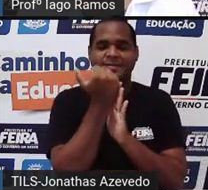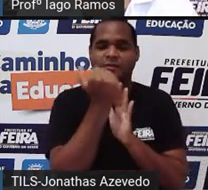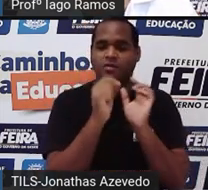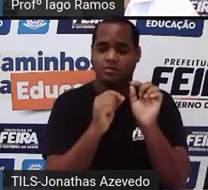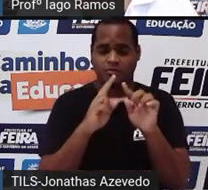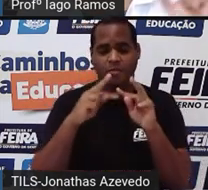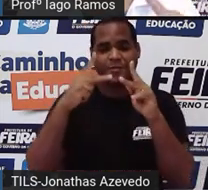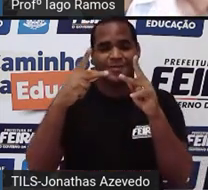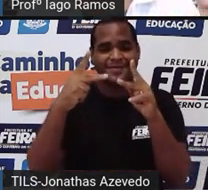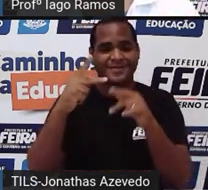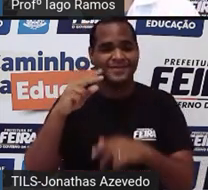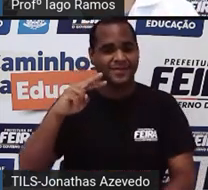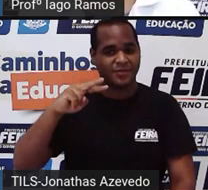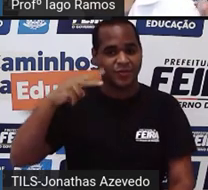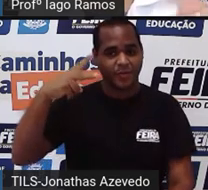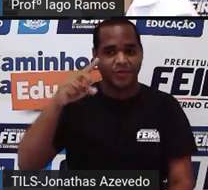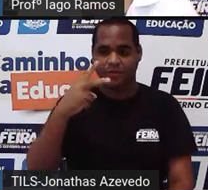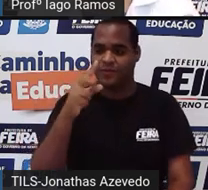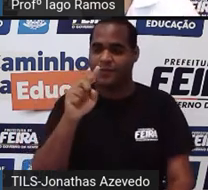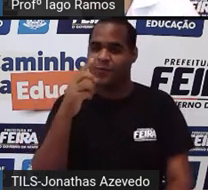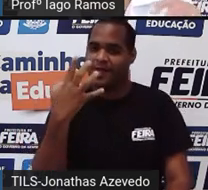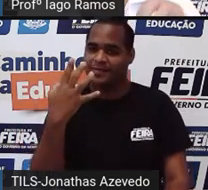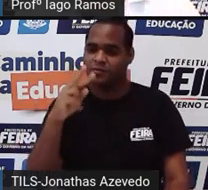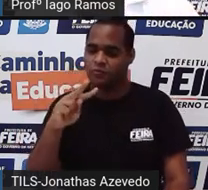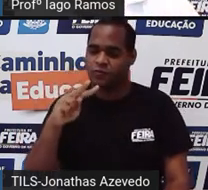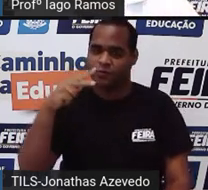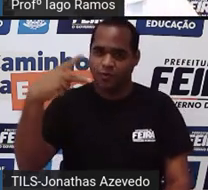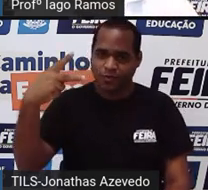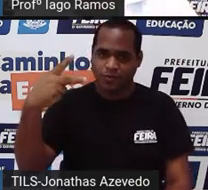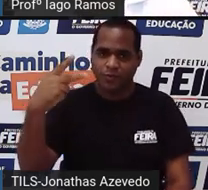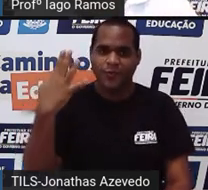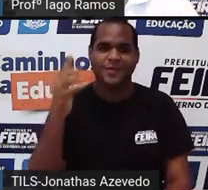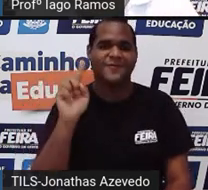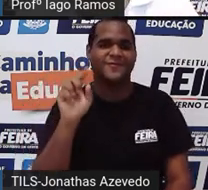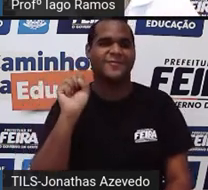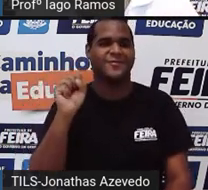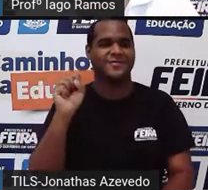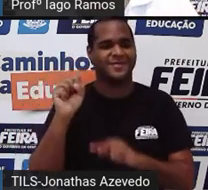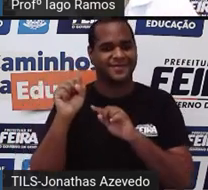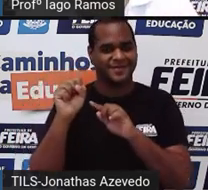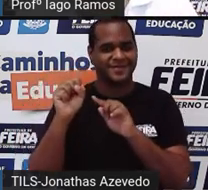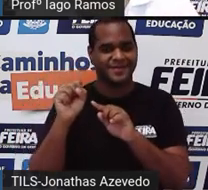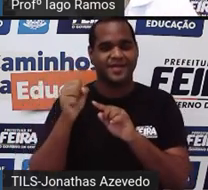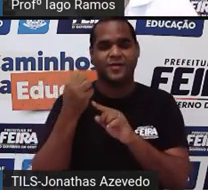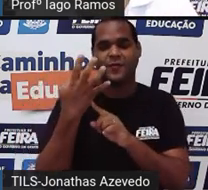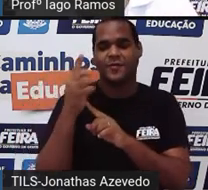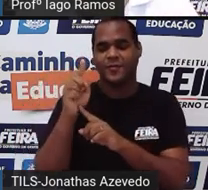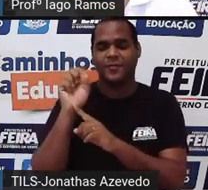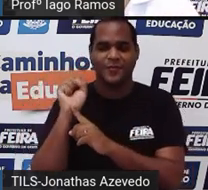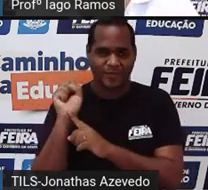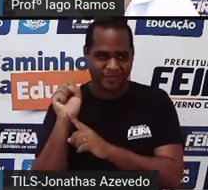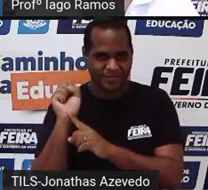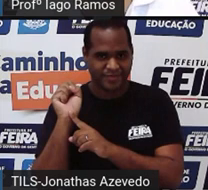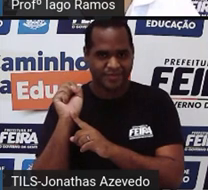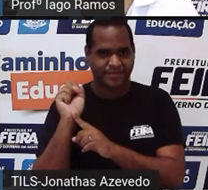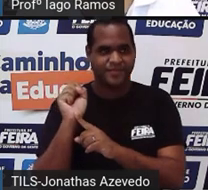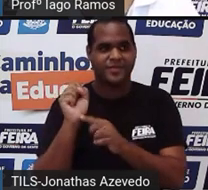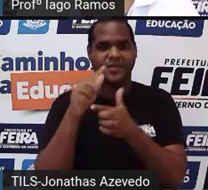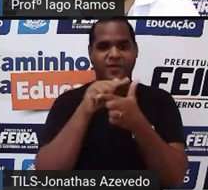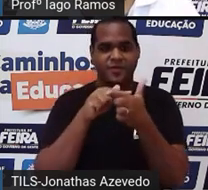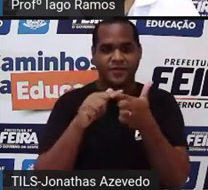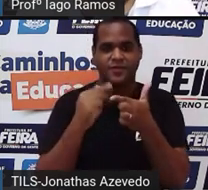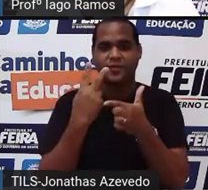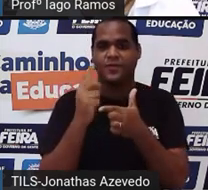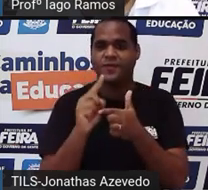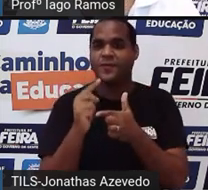o dobro. O dobro de 2,4 dá 4,8. Se eu faço 4,8 dividido por